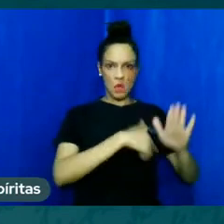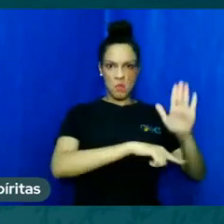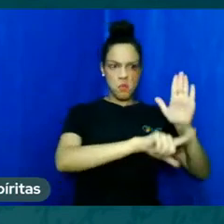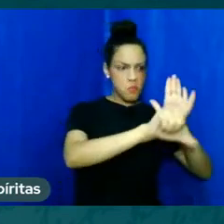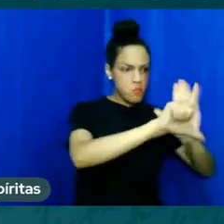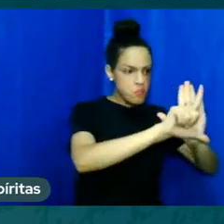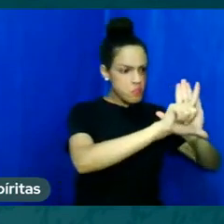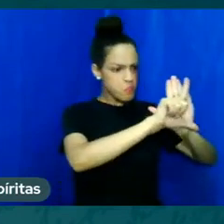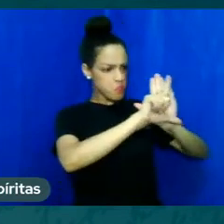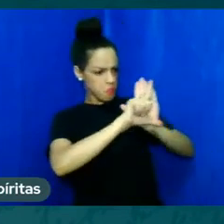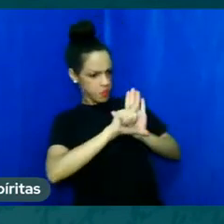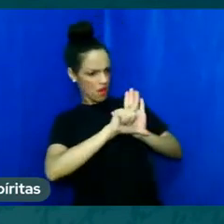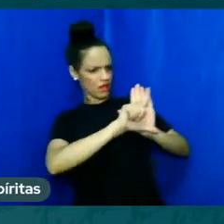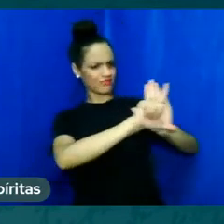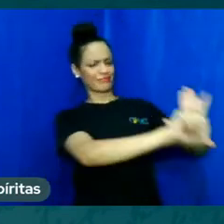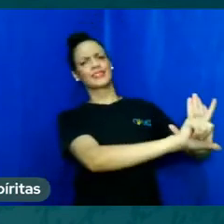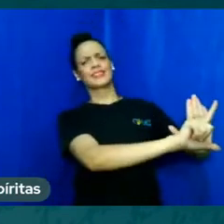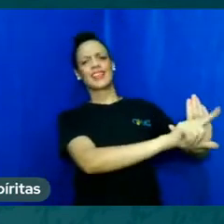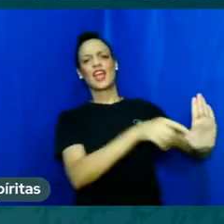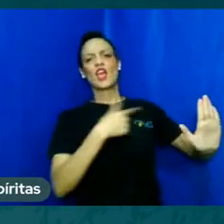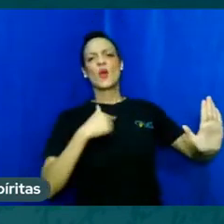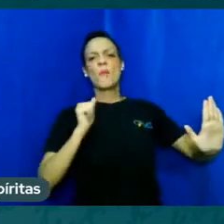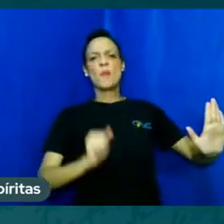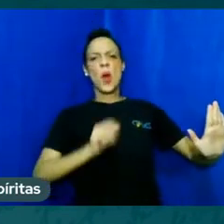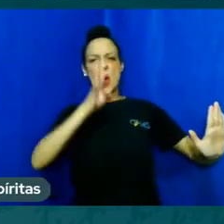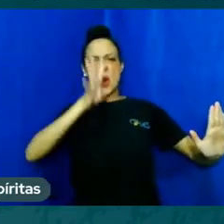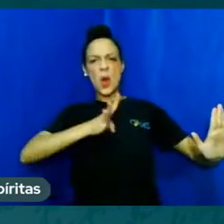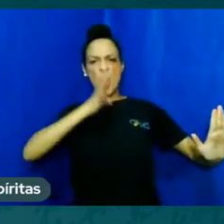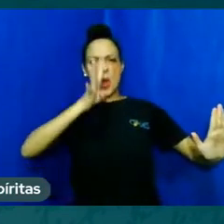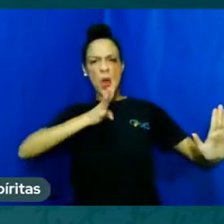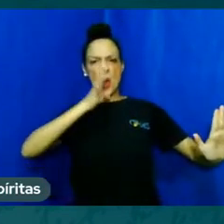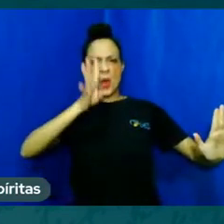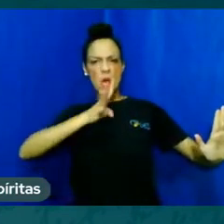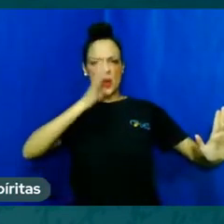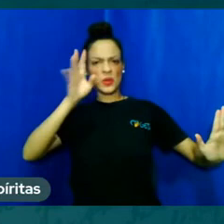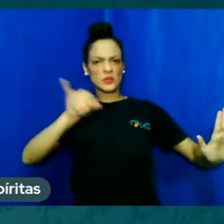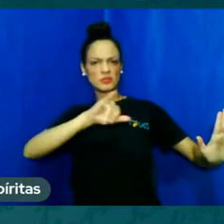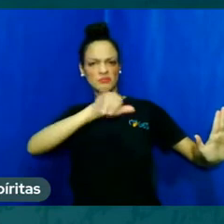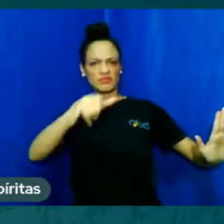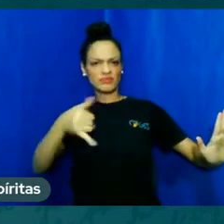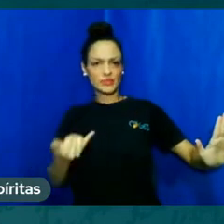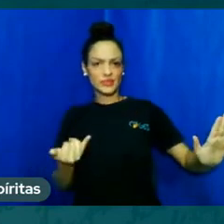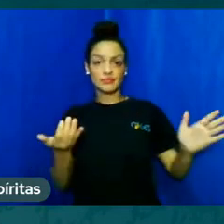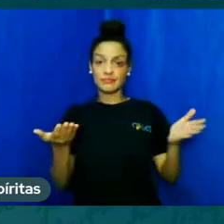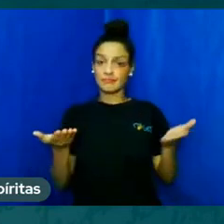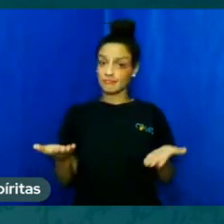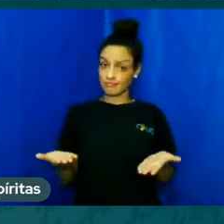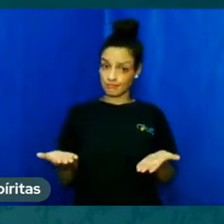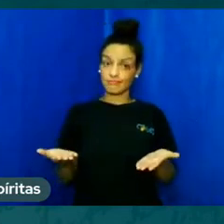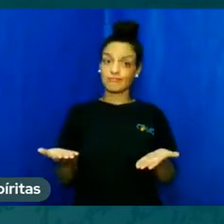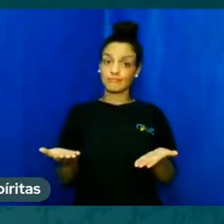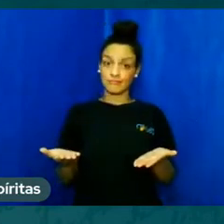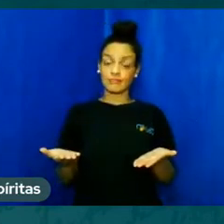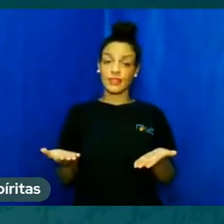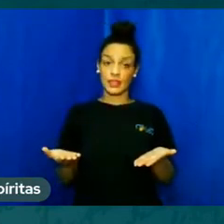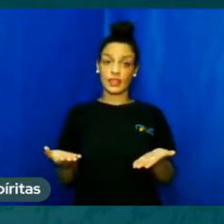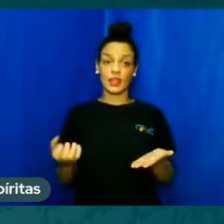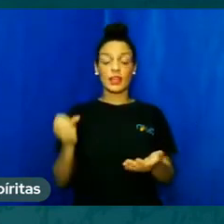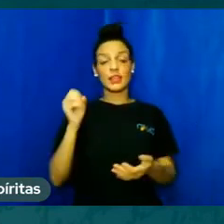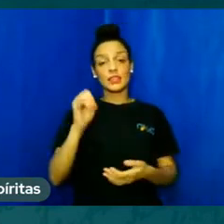dispensado, eu posso fazer o que eu quiser. Aqueles espíritos que ainda trazem consigo